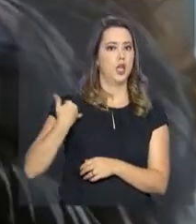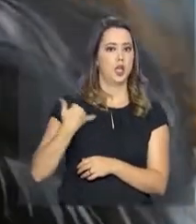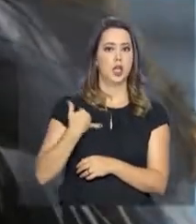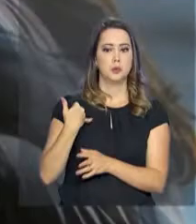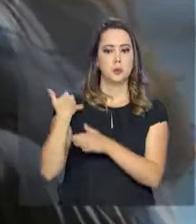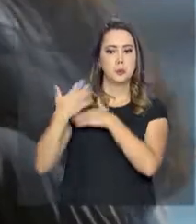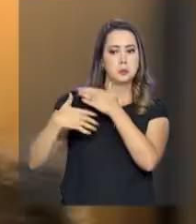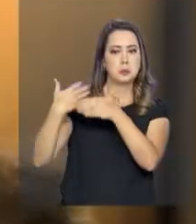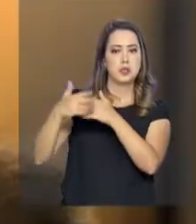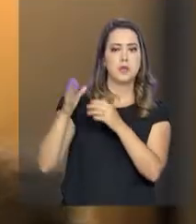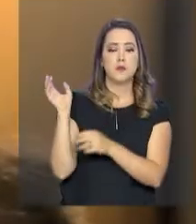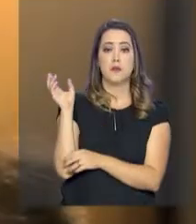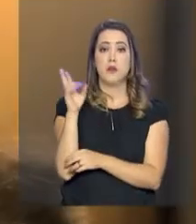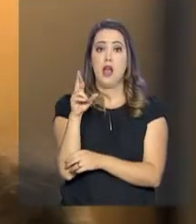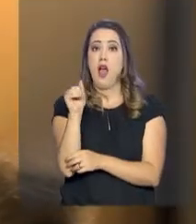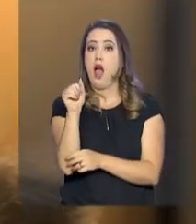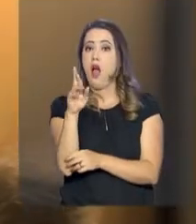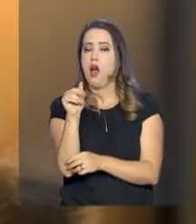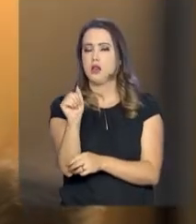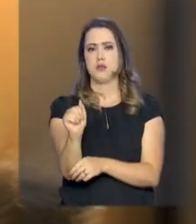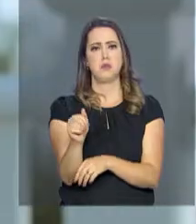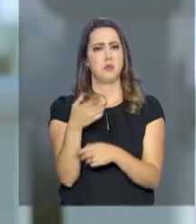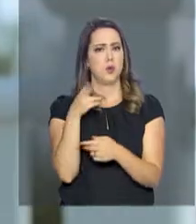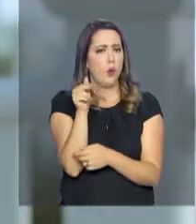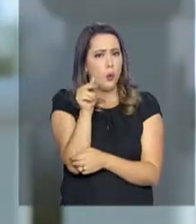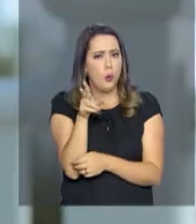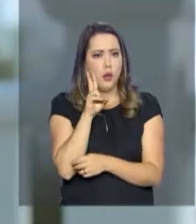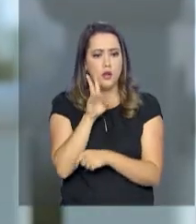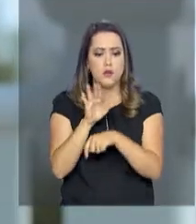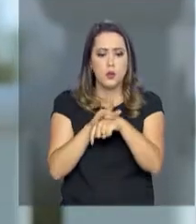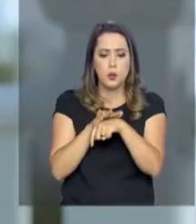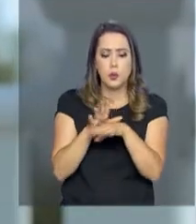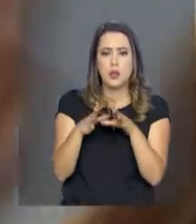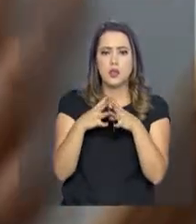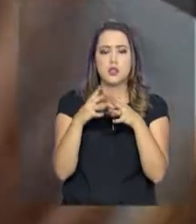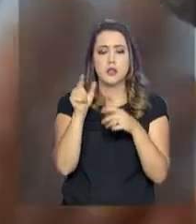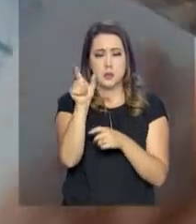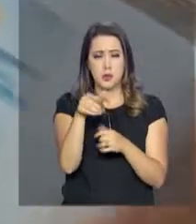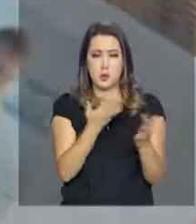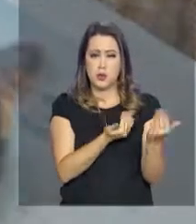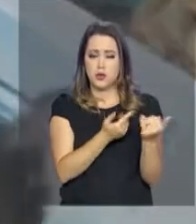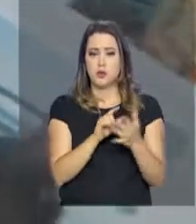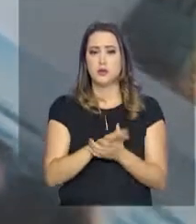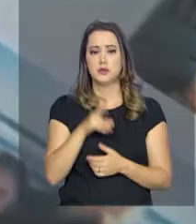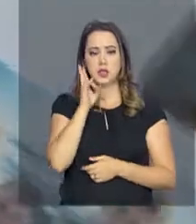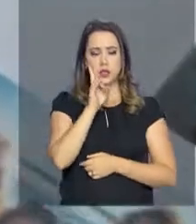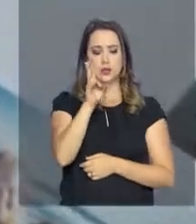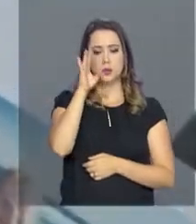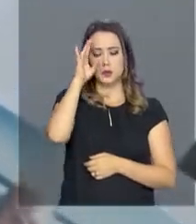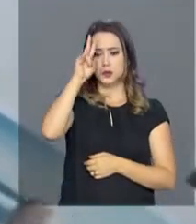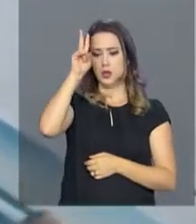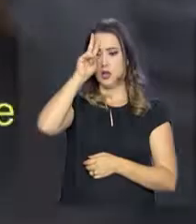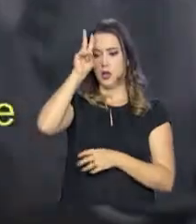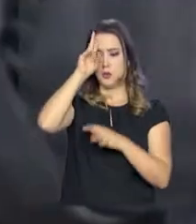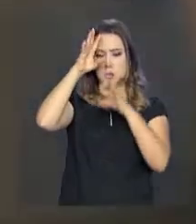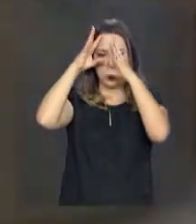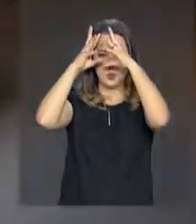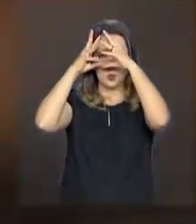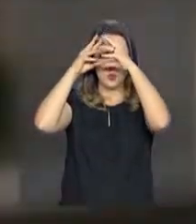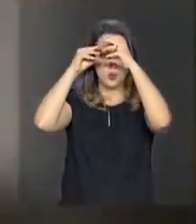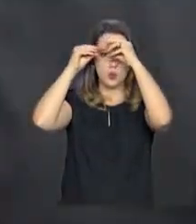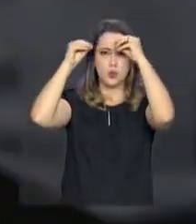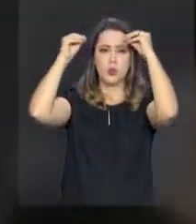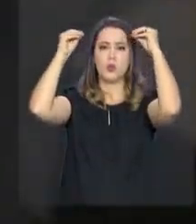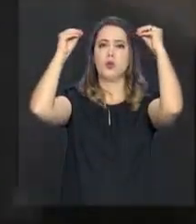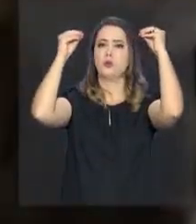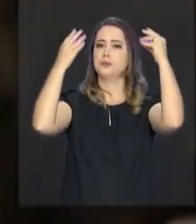desenvolve uma forma rara da doença. Pouco a pouco, ela vê sua memória e sua capacidade de realizar tarefas se esvair. O mal